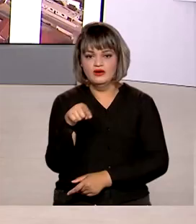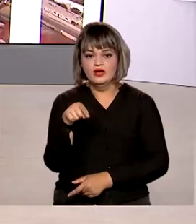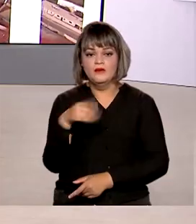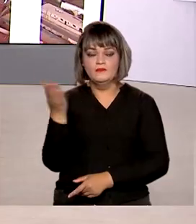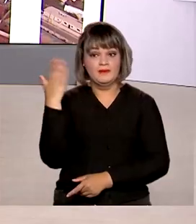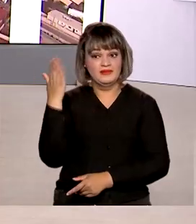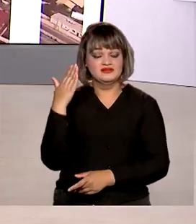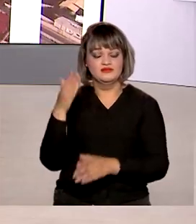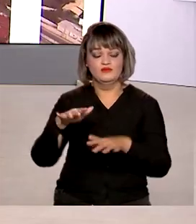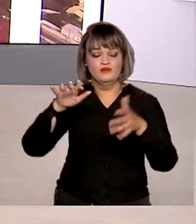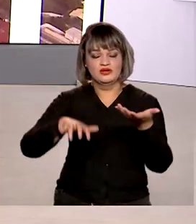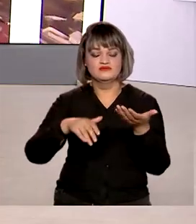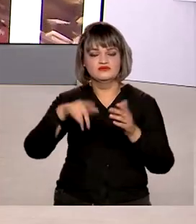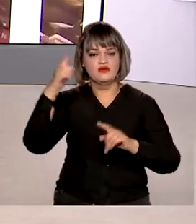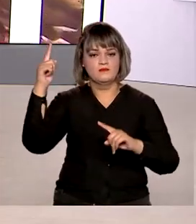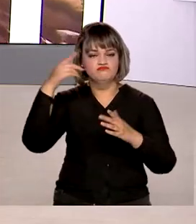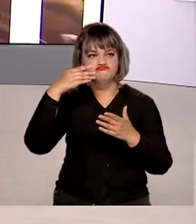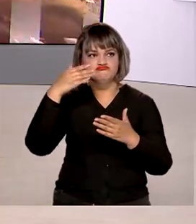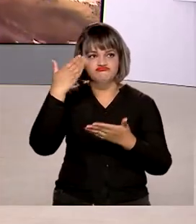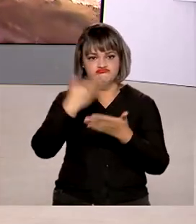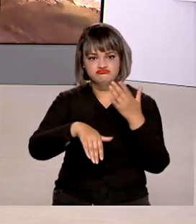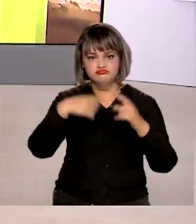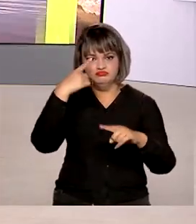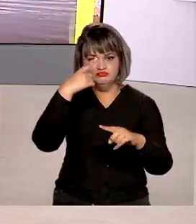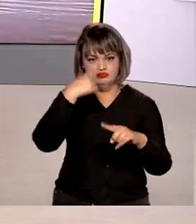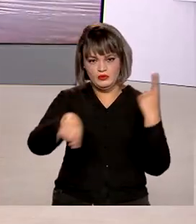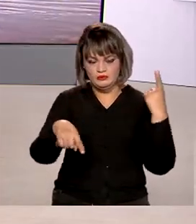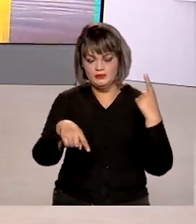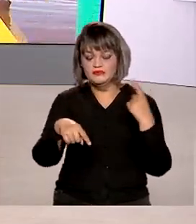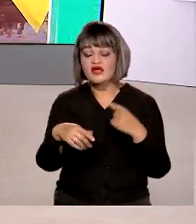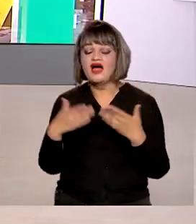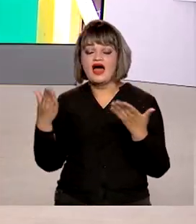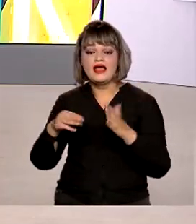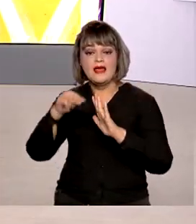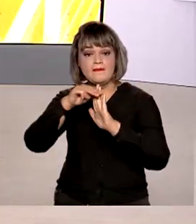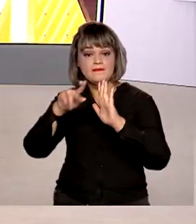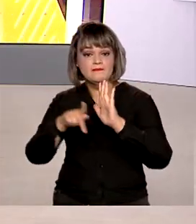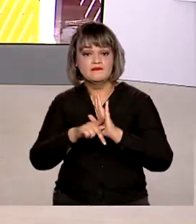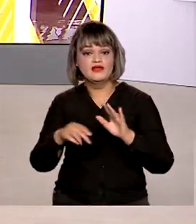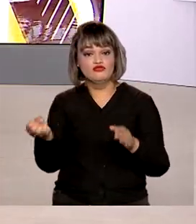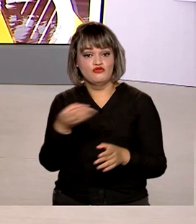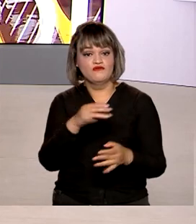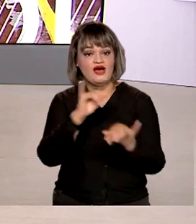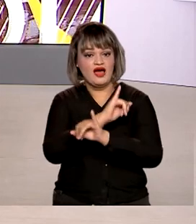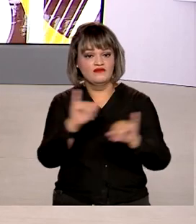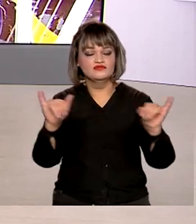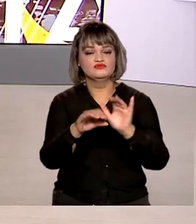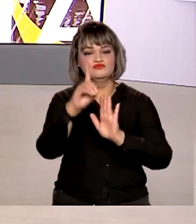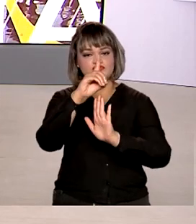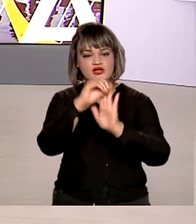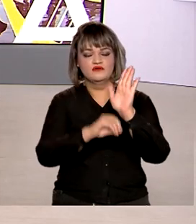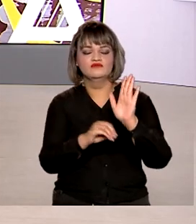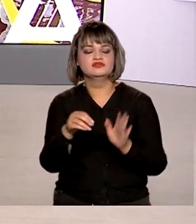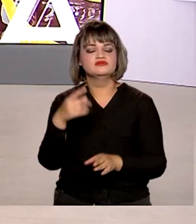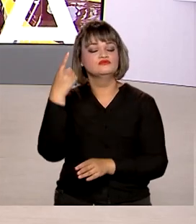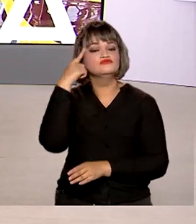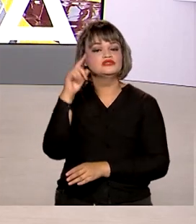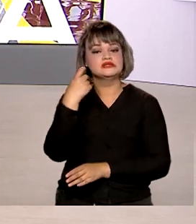de um veto pelo Congresso Nacional. A MP foi publicada em edição extra do Diário Oficial da União na última sexta